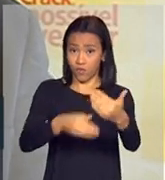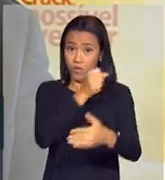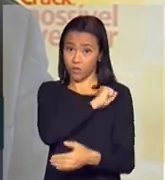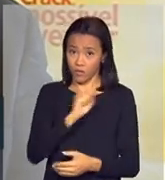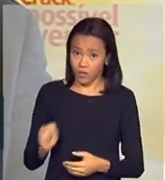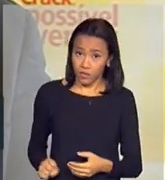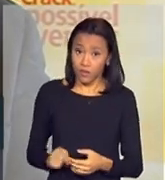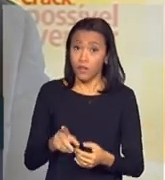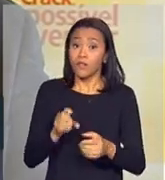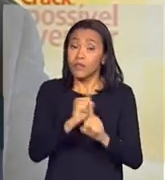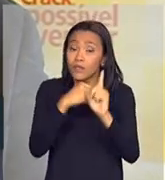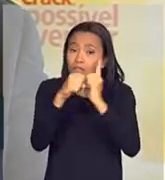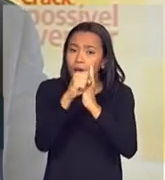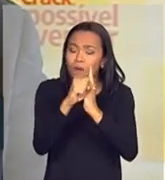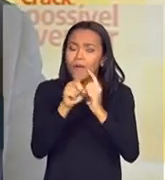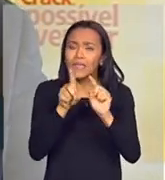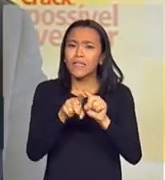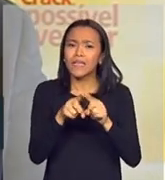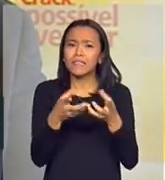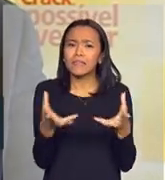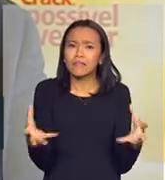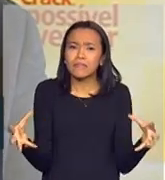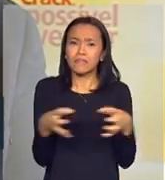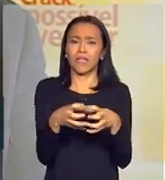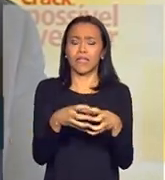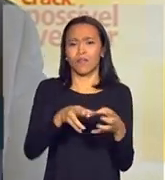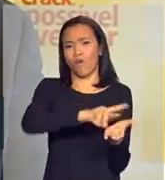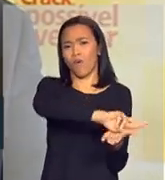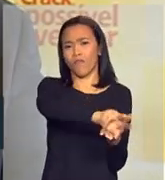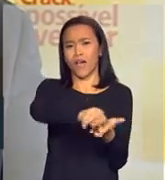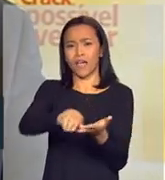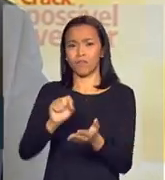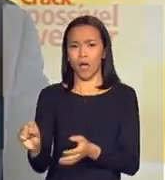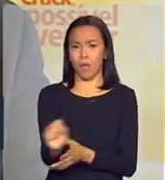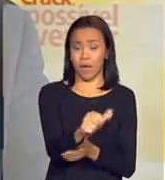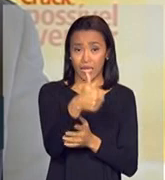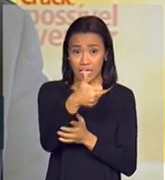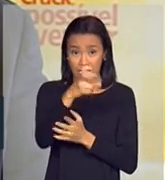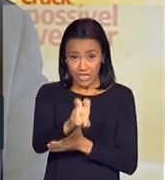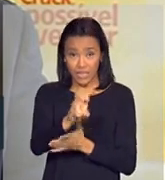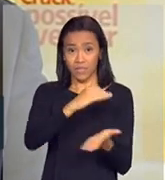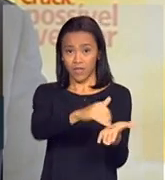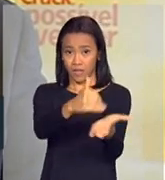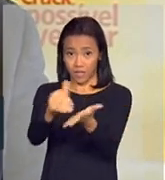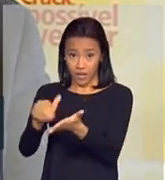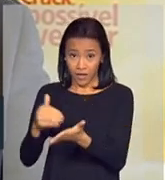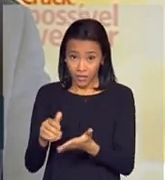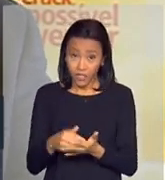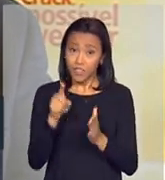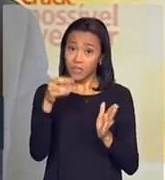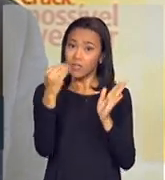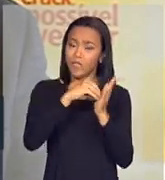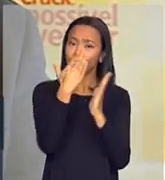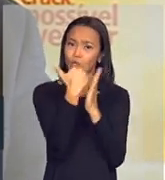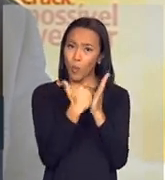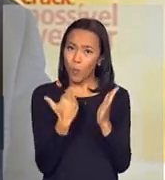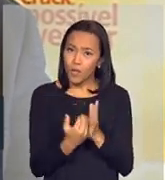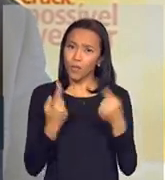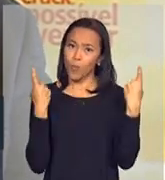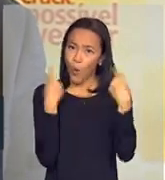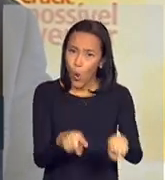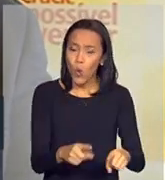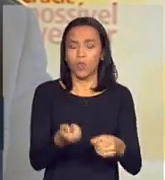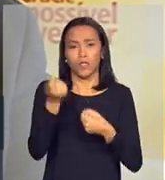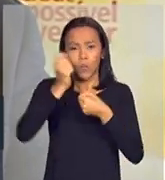Renda, que se complementa e se integra, junto com as outras 15 secretarias, ao Plano Distrital de Enfrentamento ao CRAC, dentro do Plano Nacional,